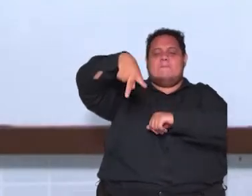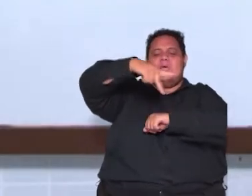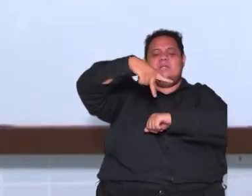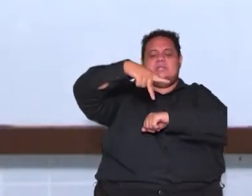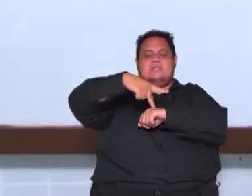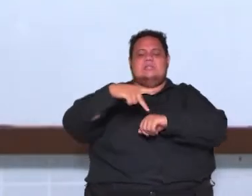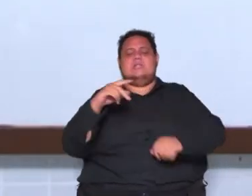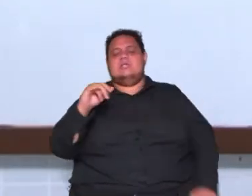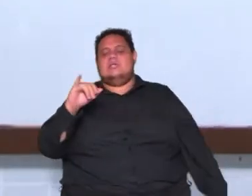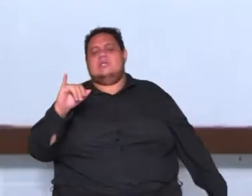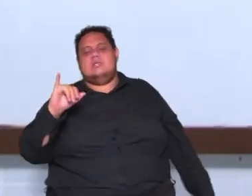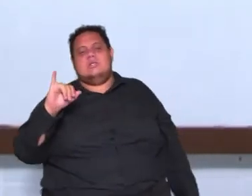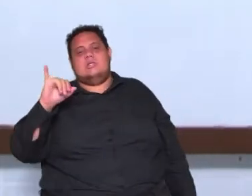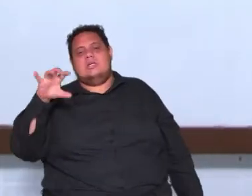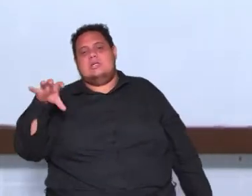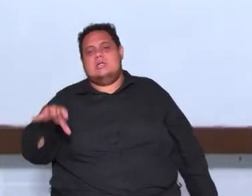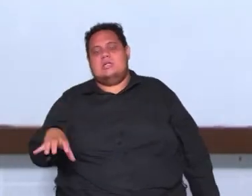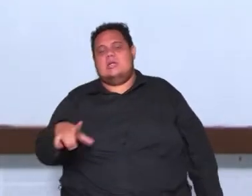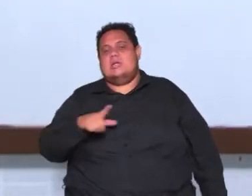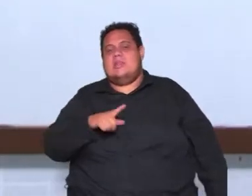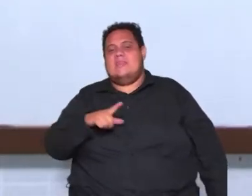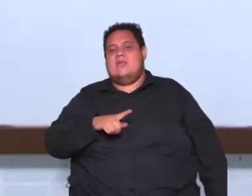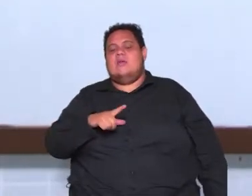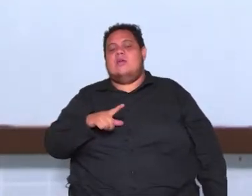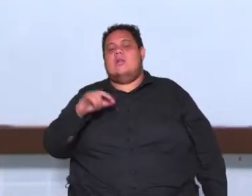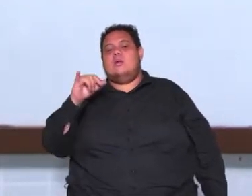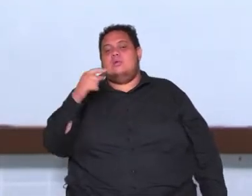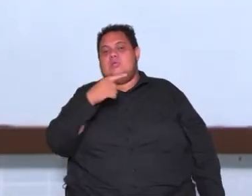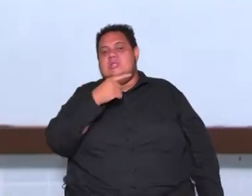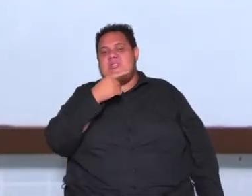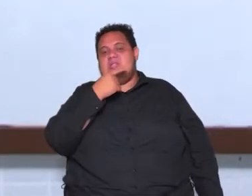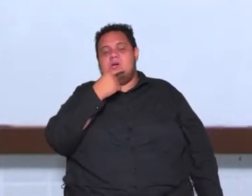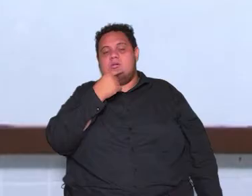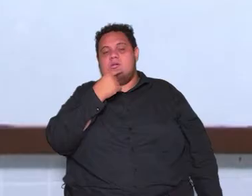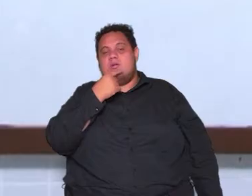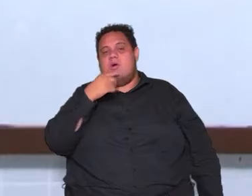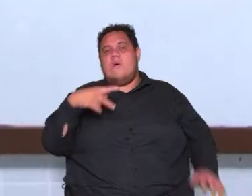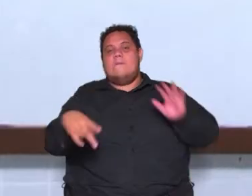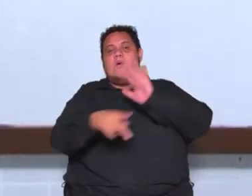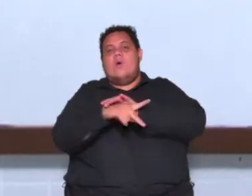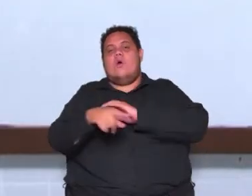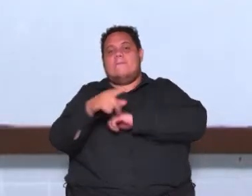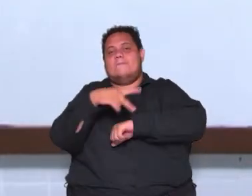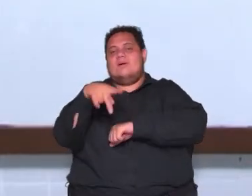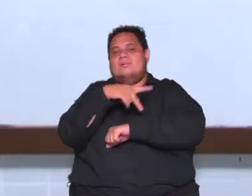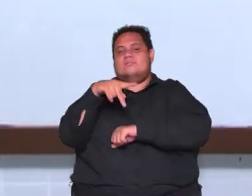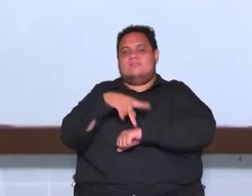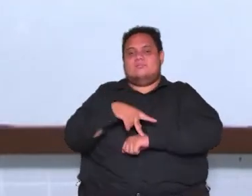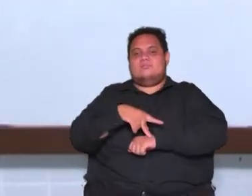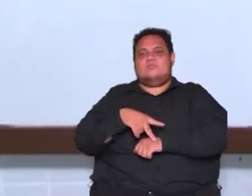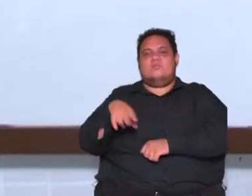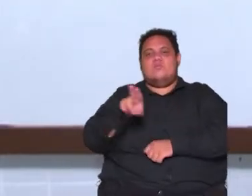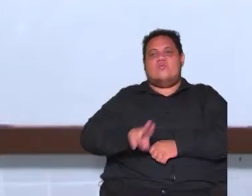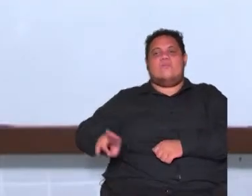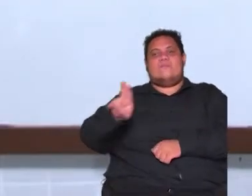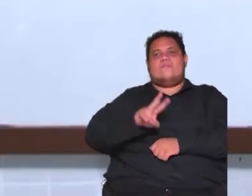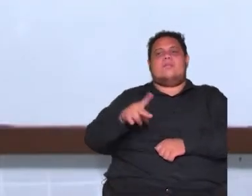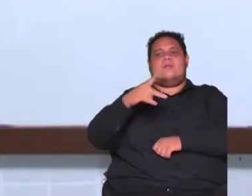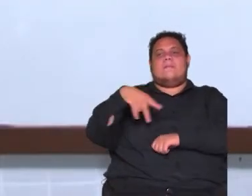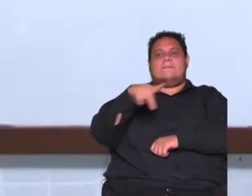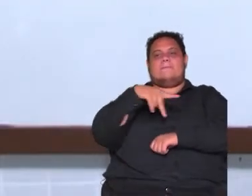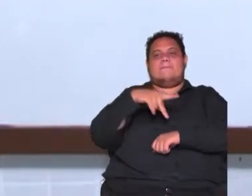John Locke e um dia suas próprias ideias foram utilizadas contra o seu próprio país foram utilizadas contra o seu próprio seu próprio país